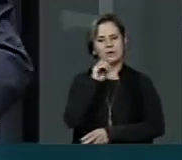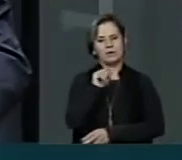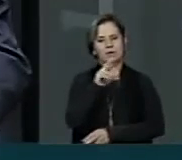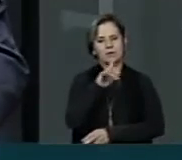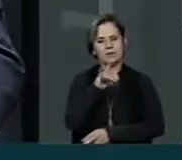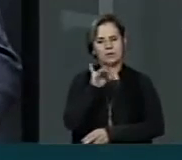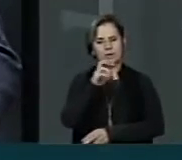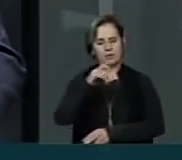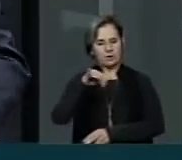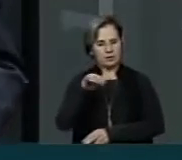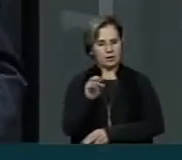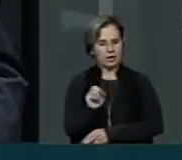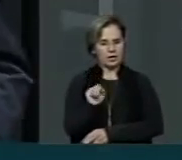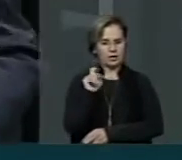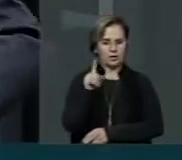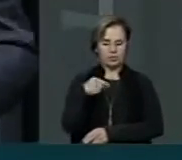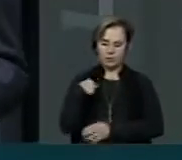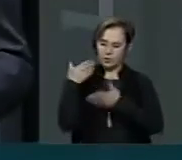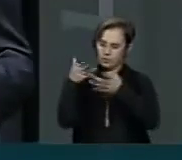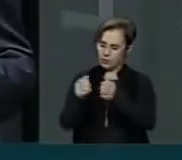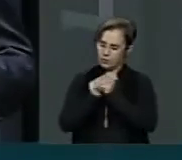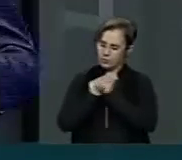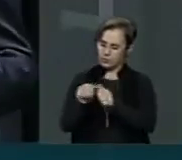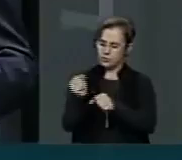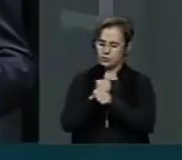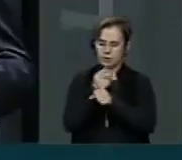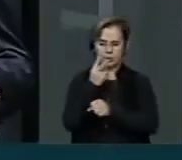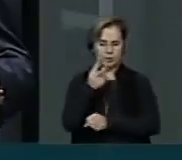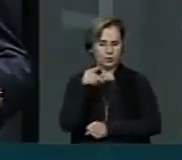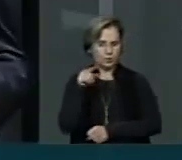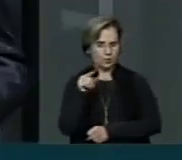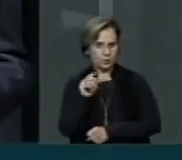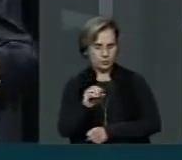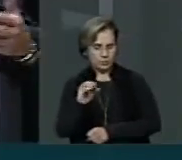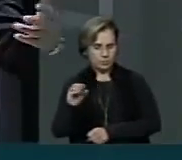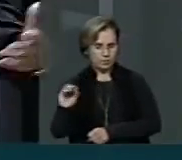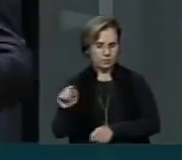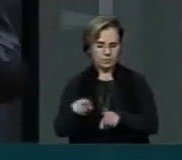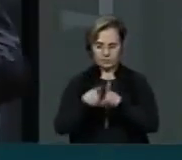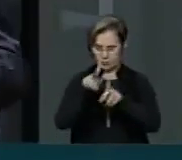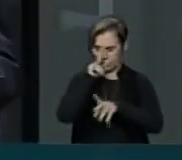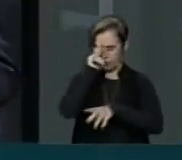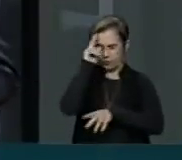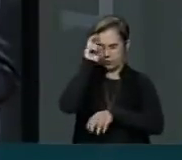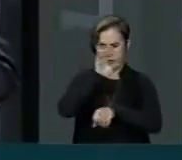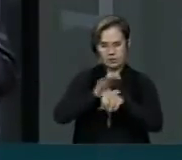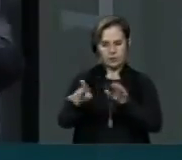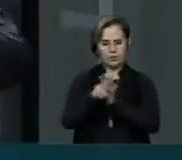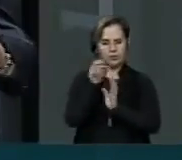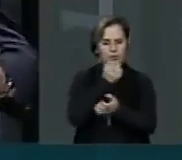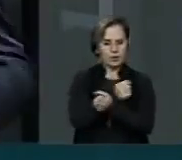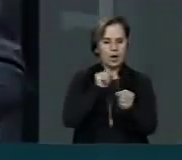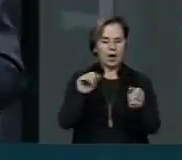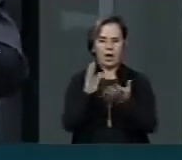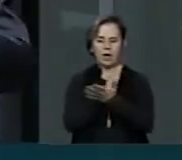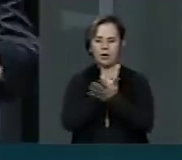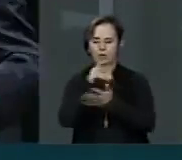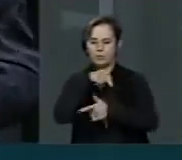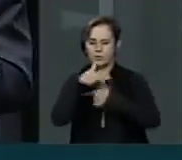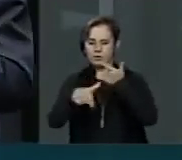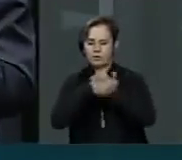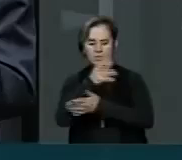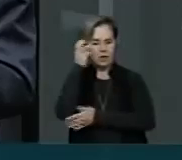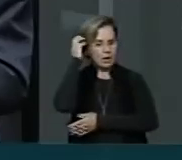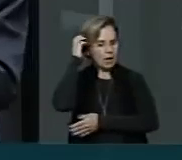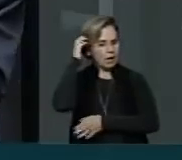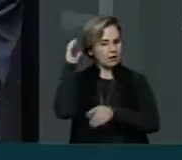companheiros na oportunidade lá em 2000, que foi também uma ideia da força cultural de Salvador, de alguns radialistas que trabalhavam com programas de reggae